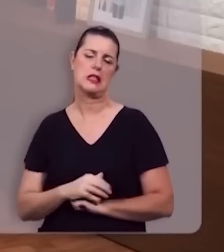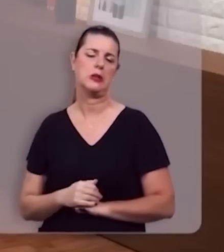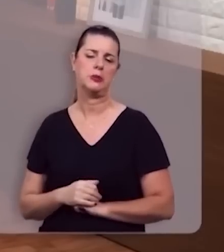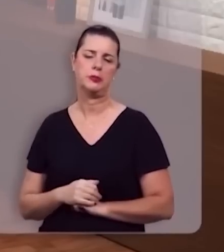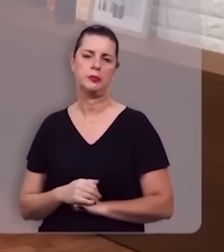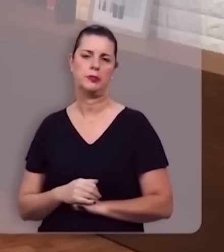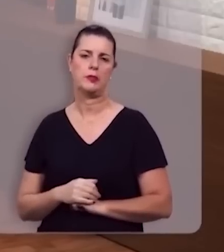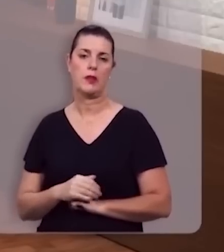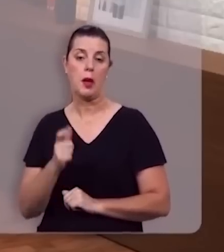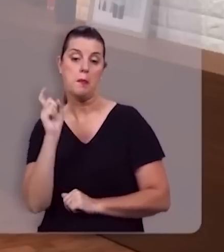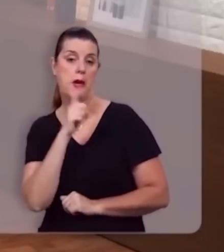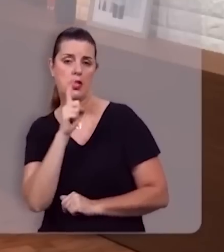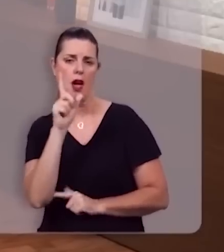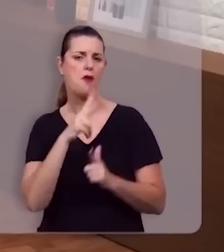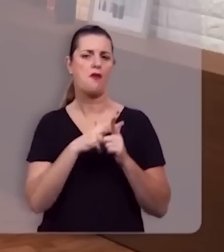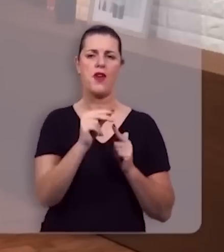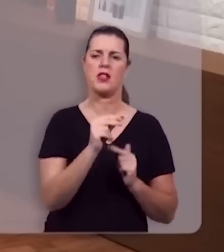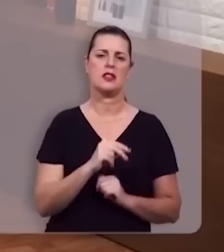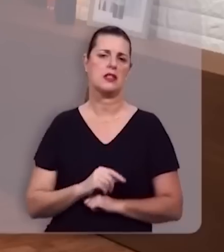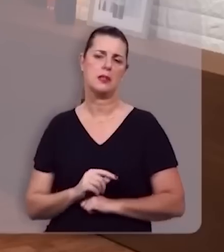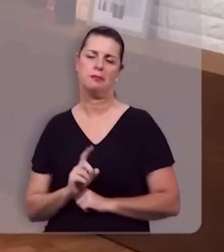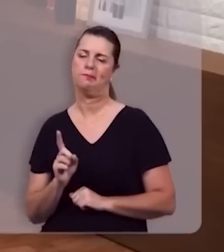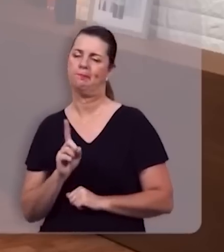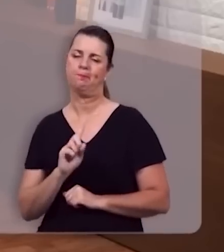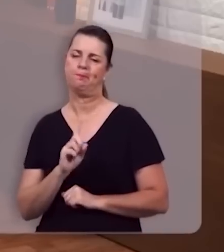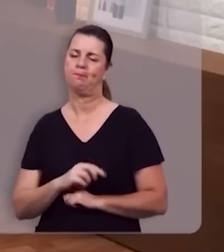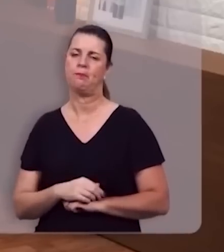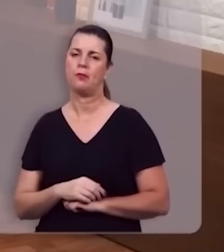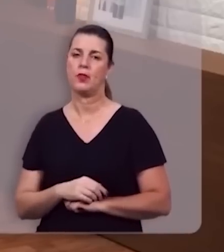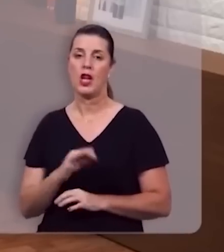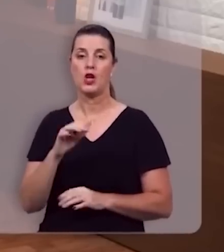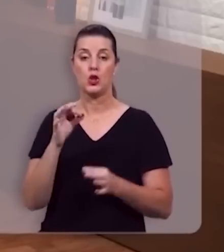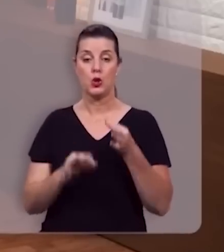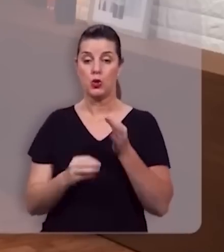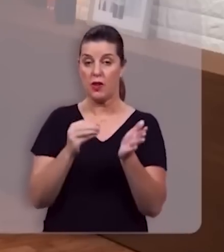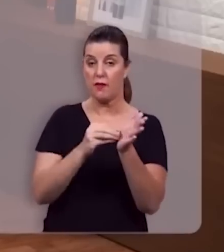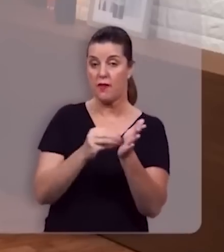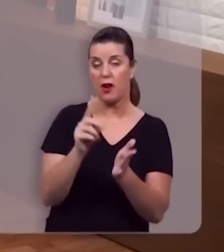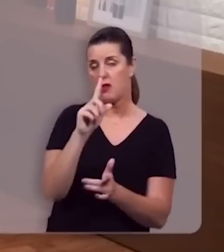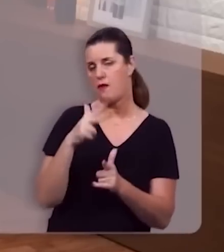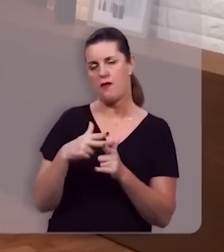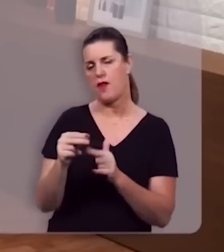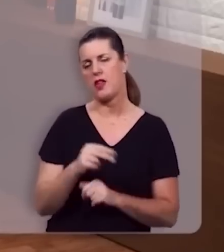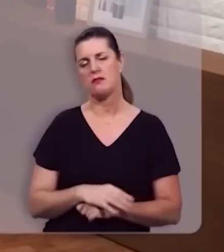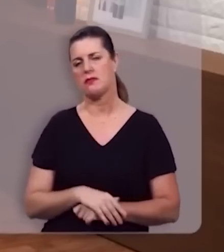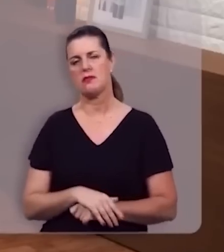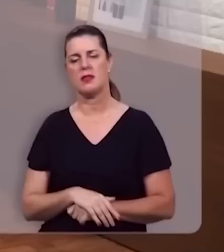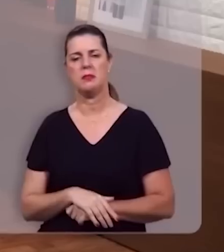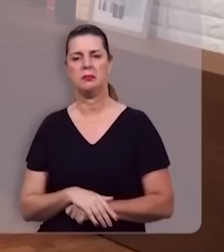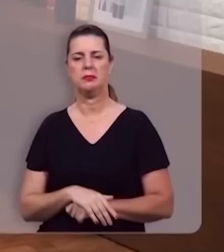a mentira não vencerá a verdade, a injustiça não vencerá a justiça,